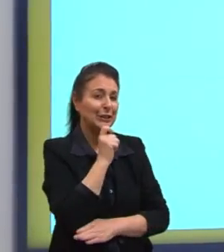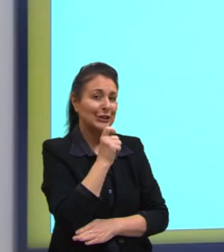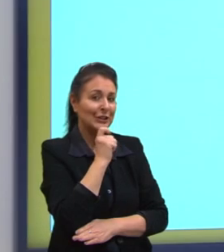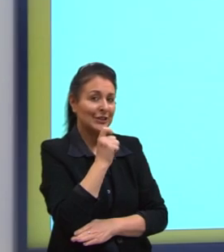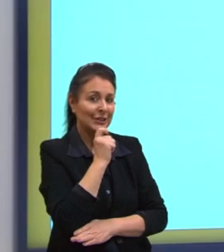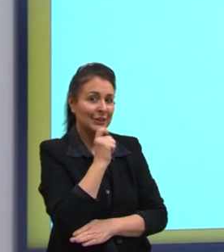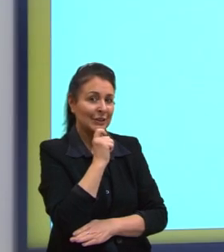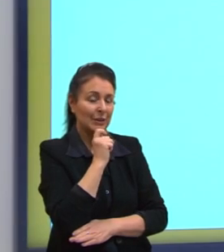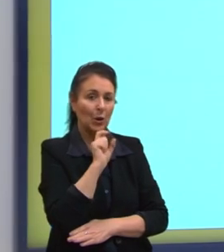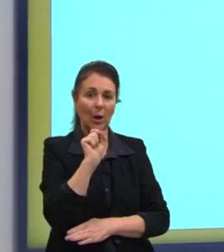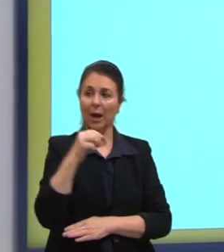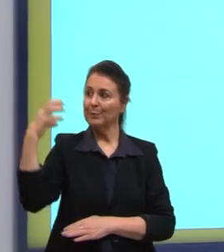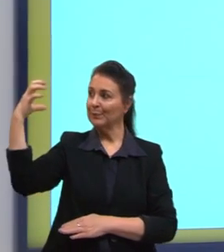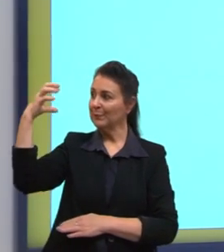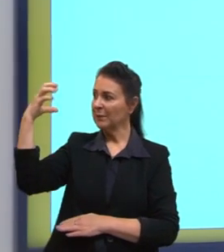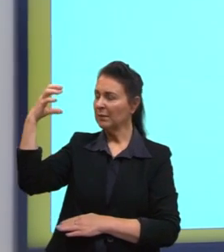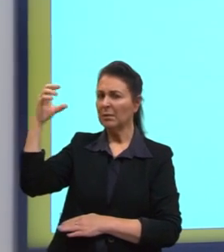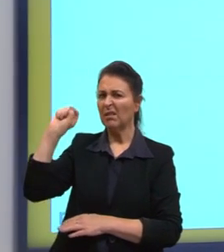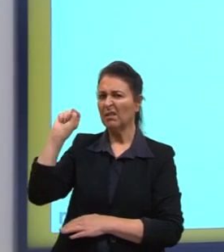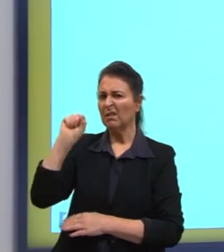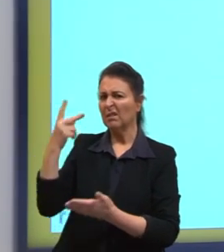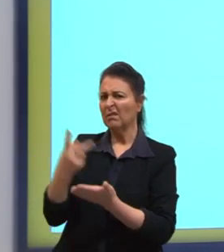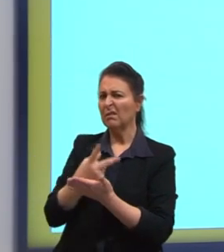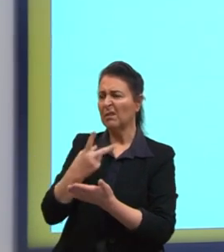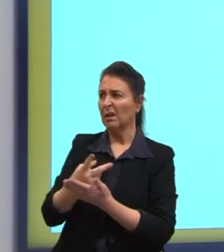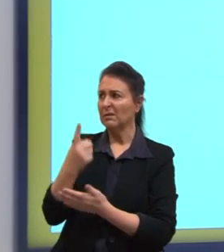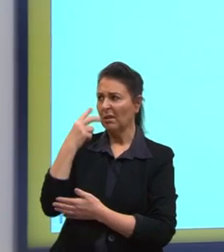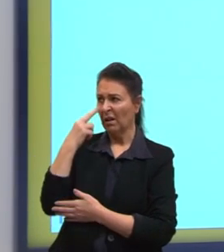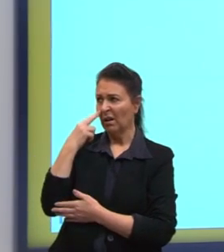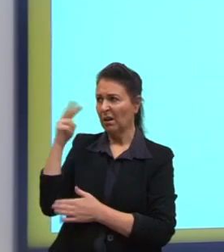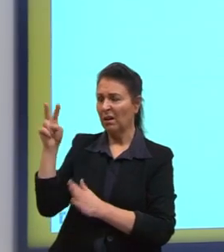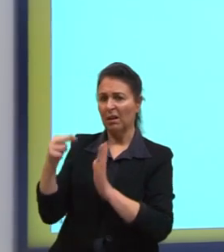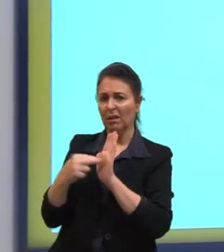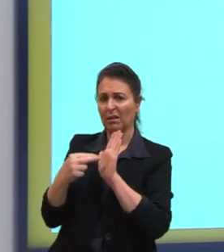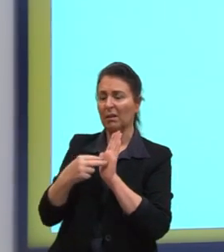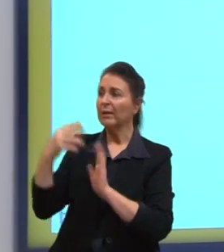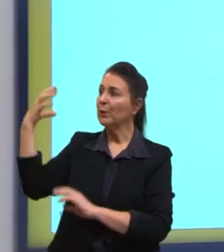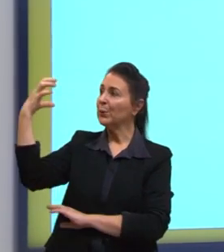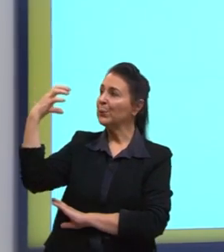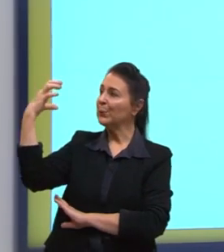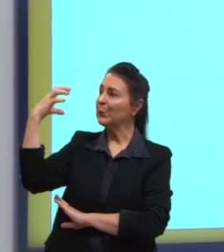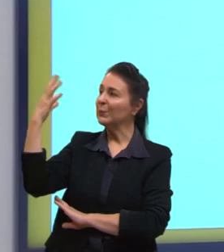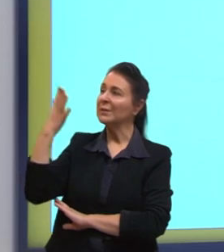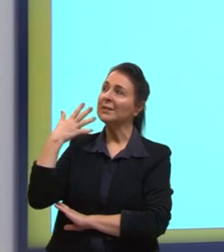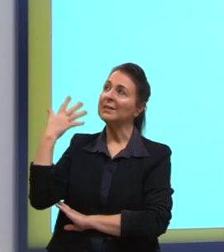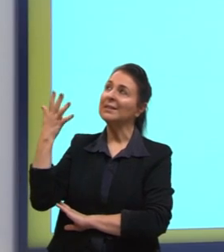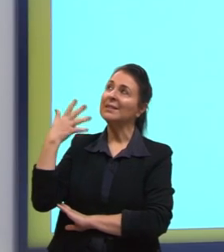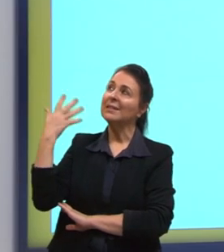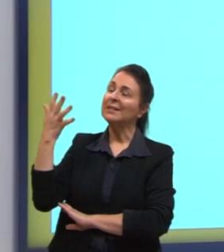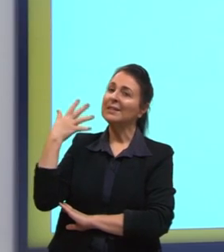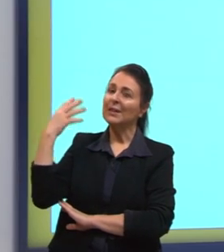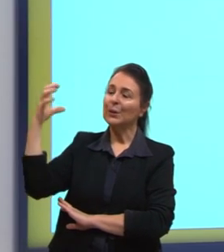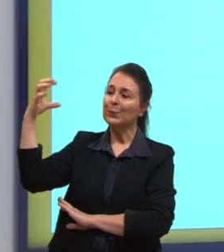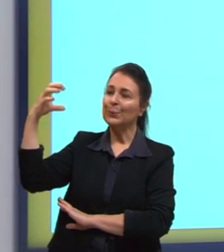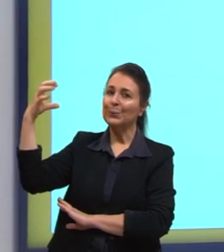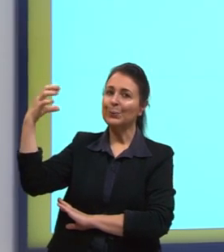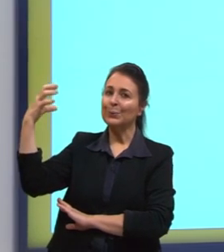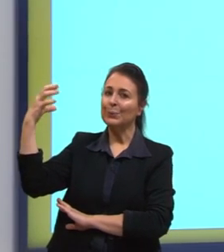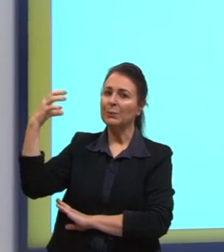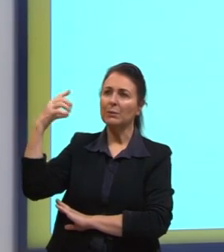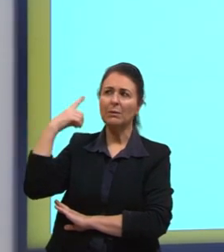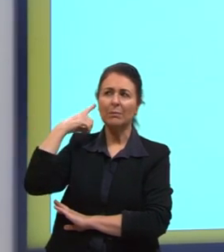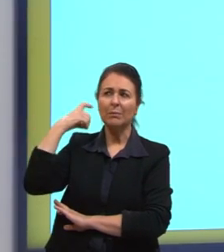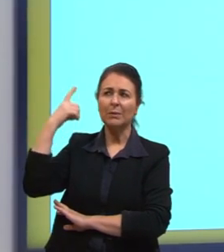O acontece com o ar-condicionado, se vocês prestarem atenção? Ele está lá funcionando, vocês ligaram? Ele vai funcionar, vai fazer um